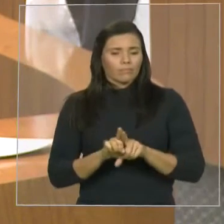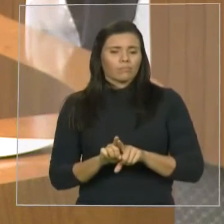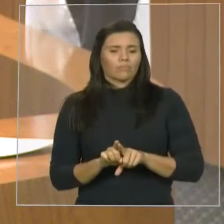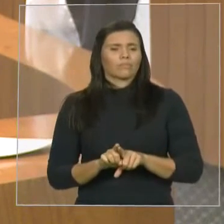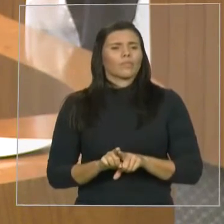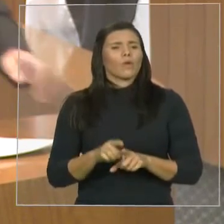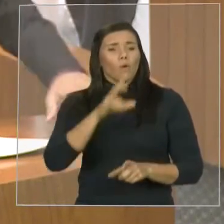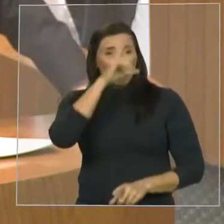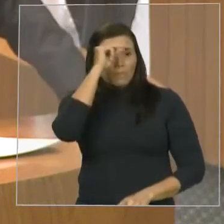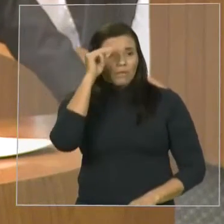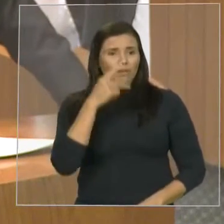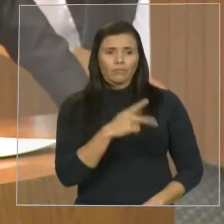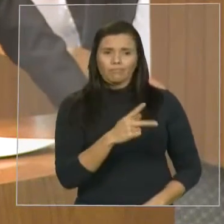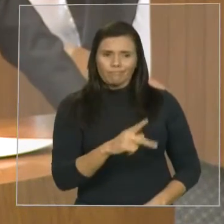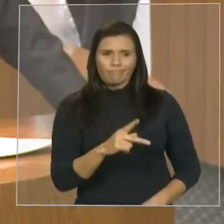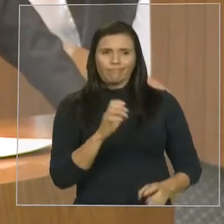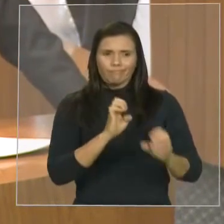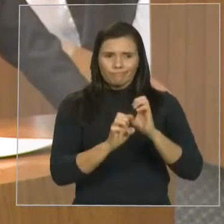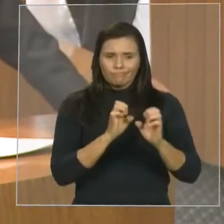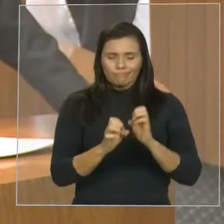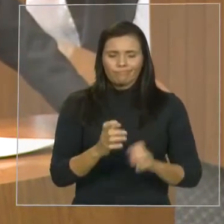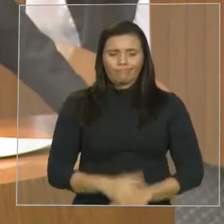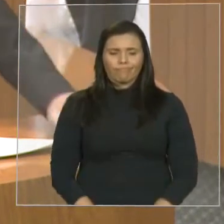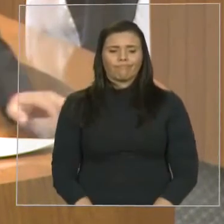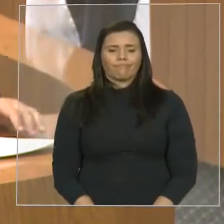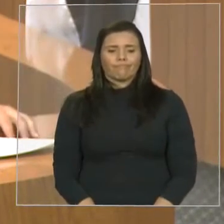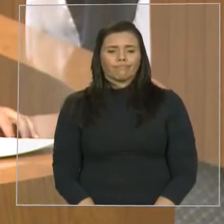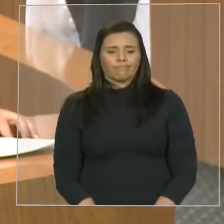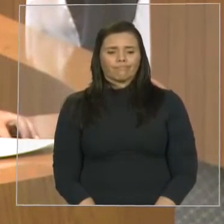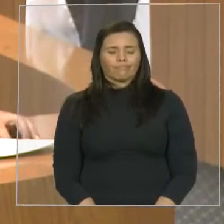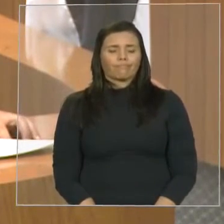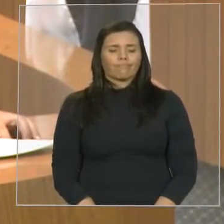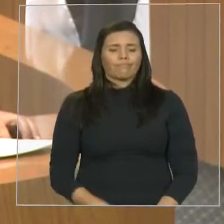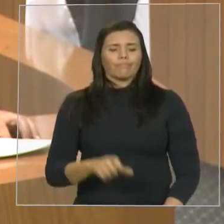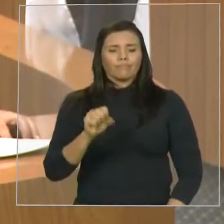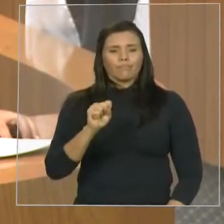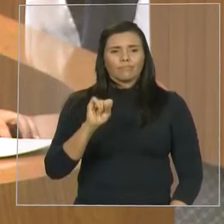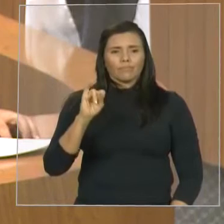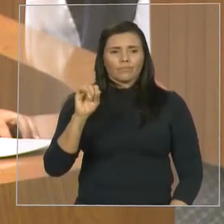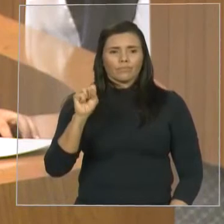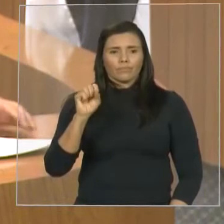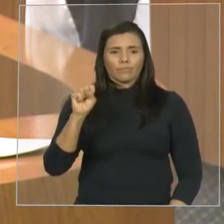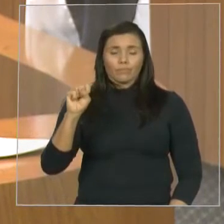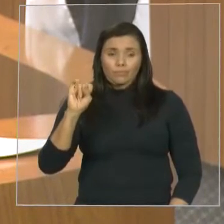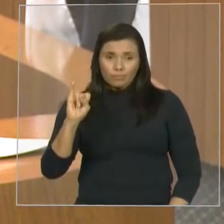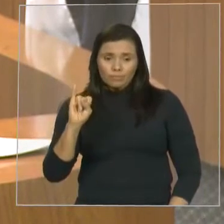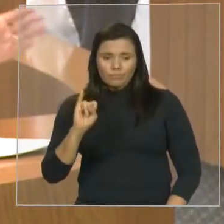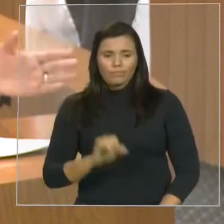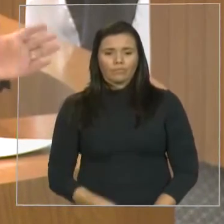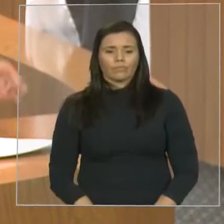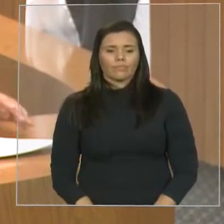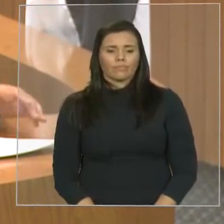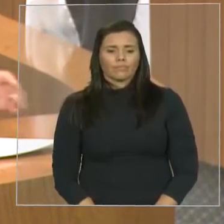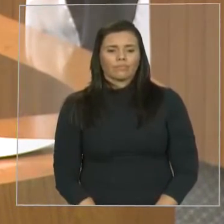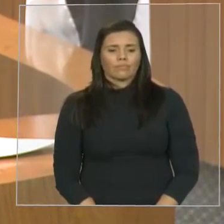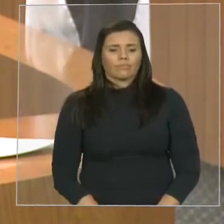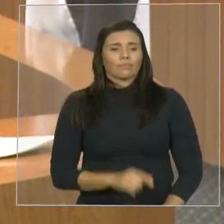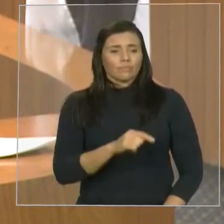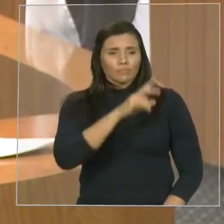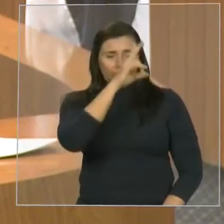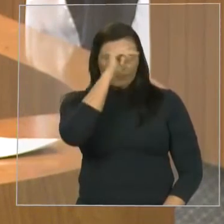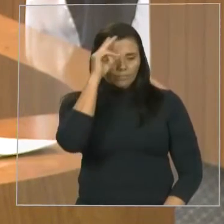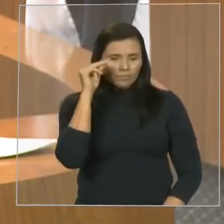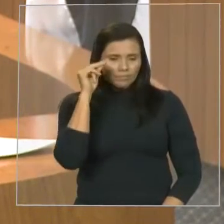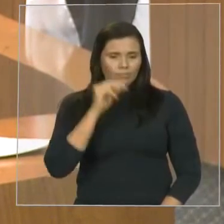parceiro nesta conquista da Uemansul para o município de Estreito, onde o município, através da autorização da Câmara,